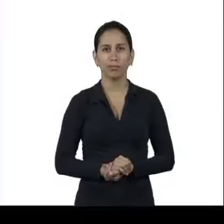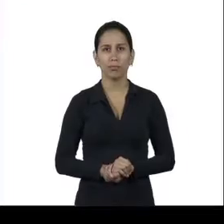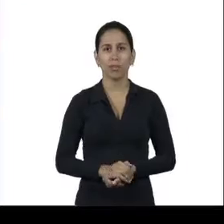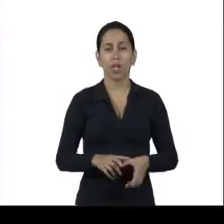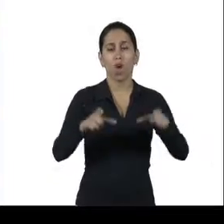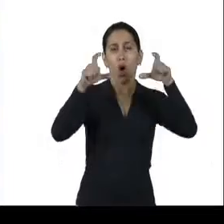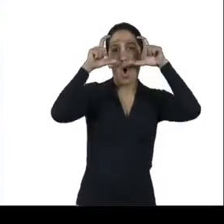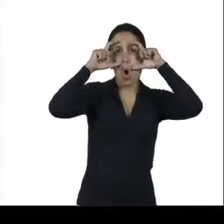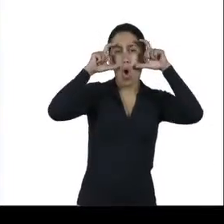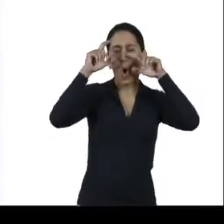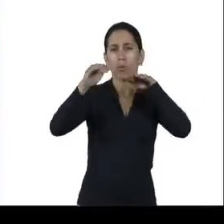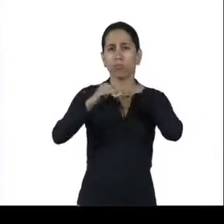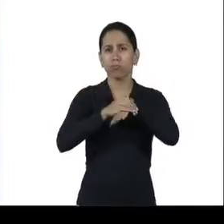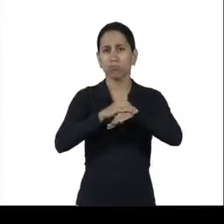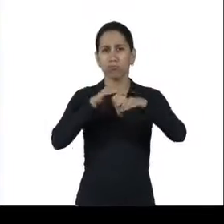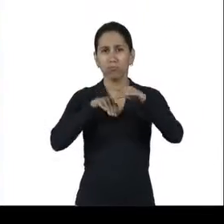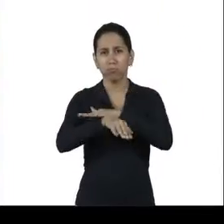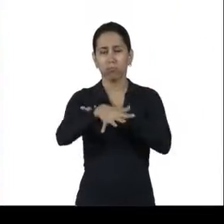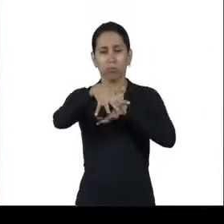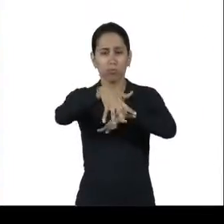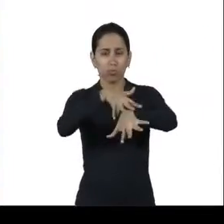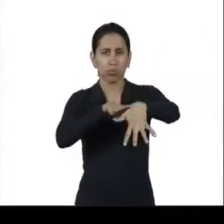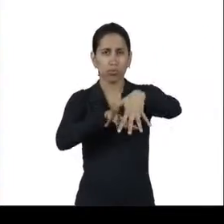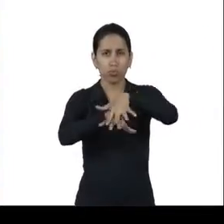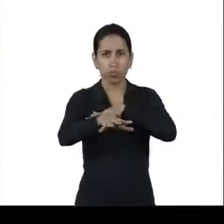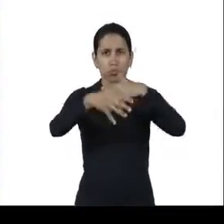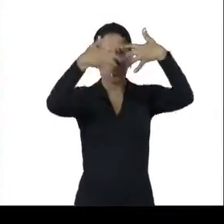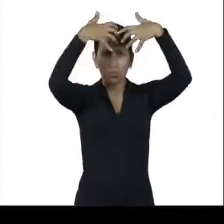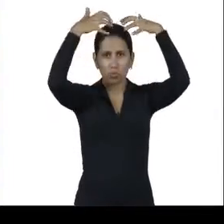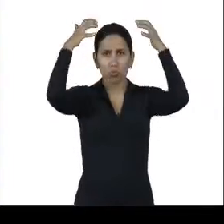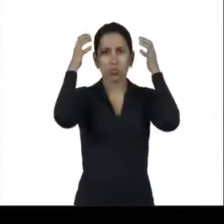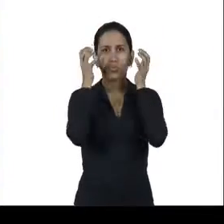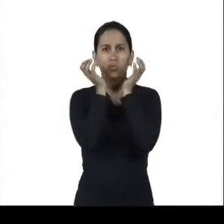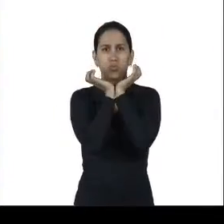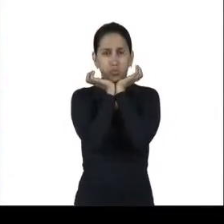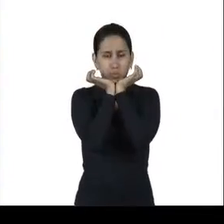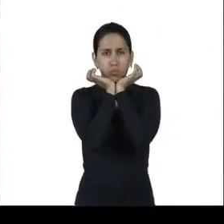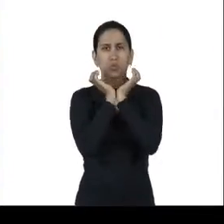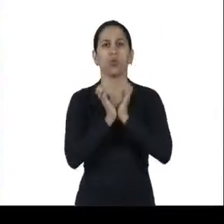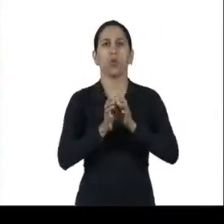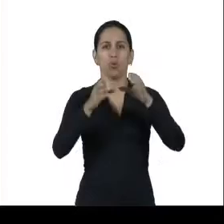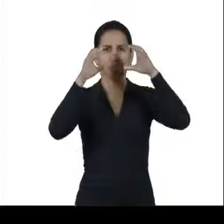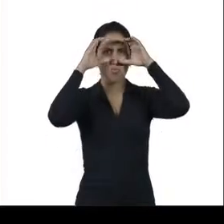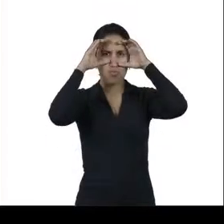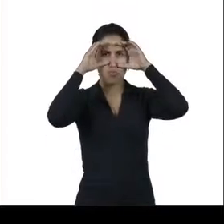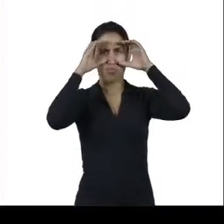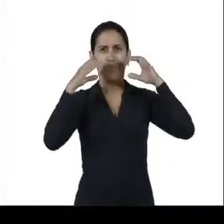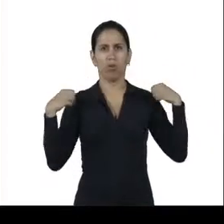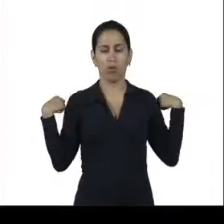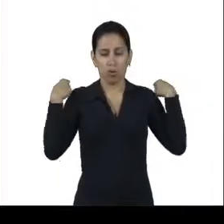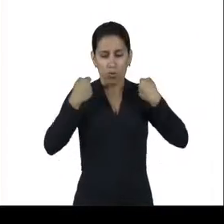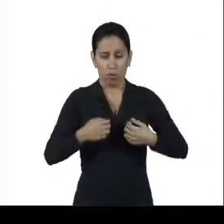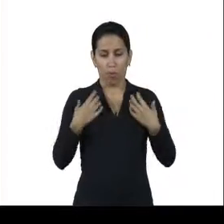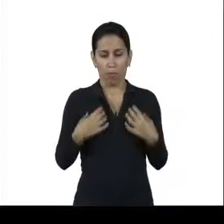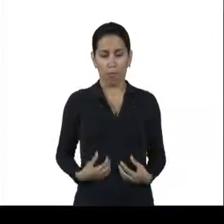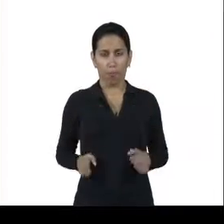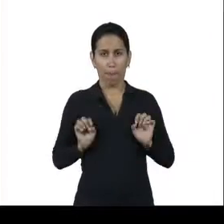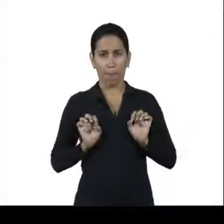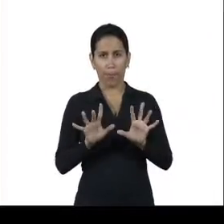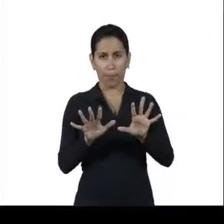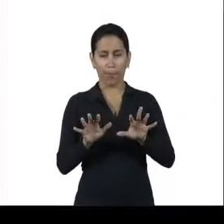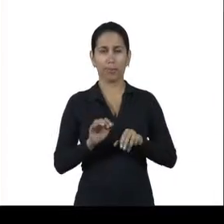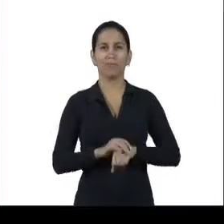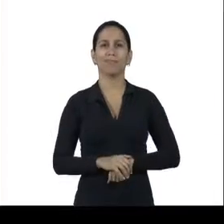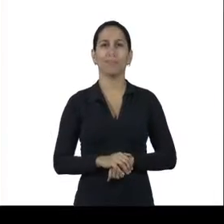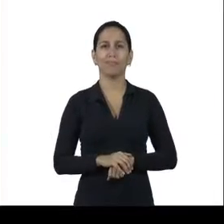Óculos, calçado de segurança, luvas, capacete com jugular, protetor auricular e colete refletivo. Esses são só alguns